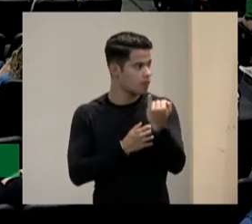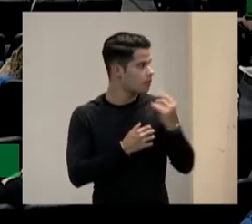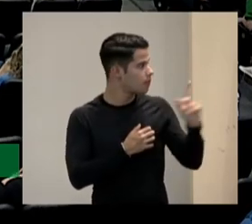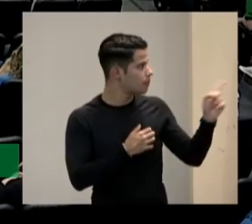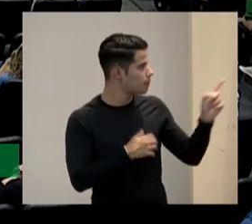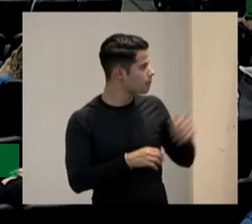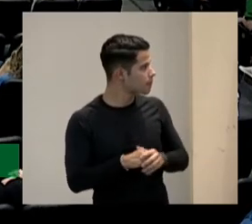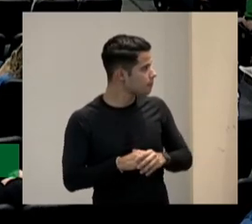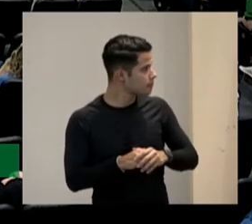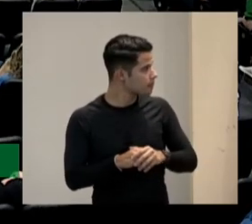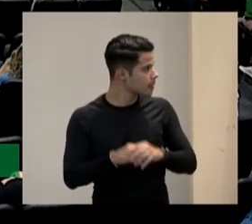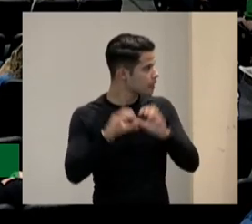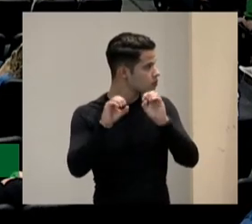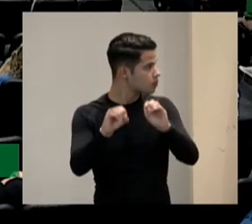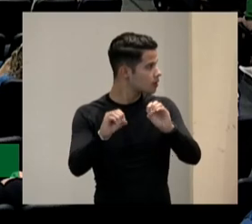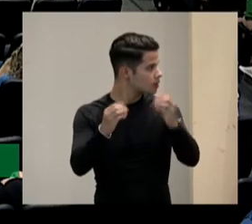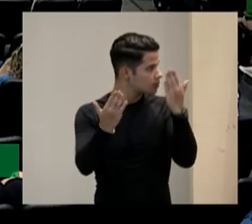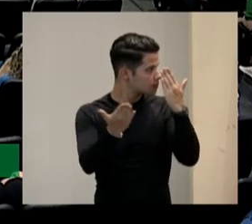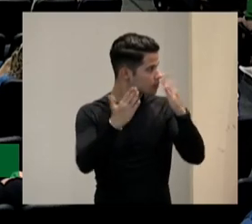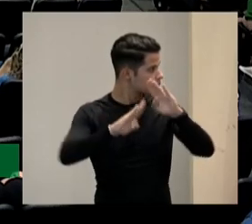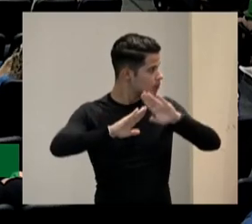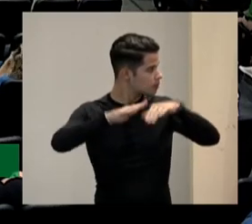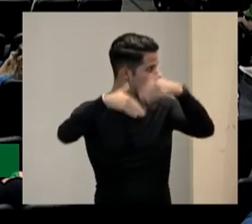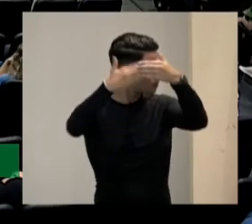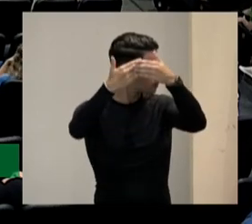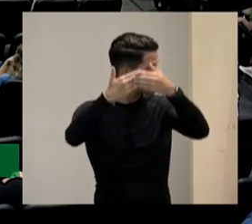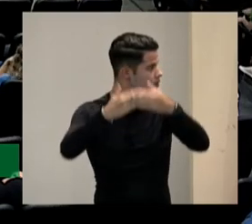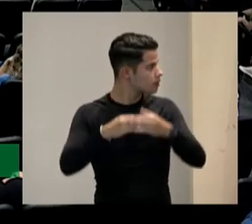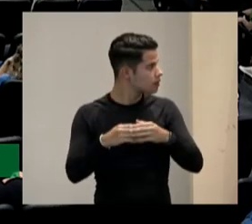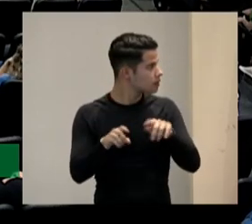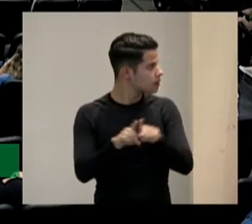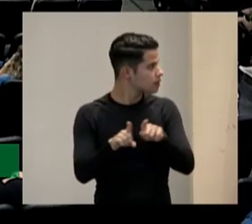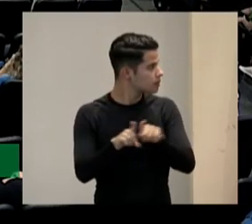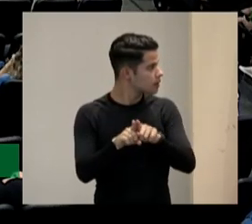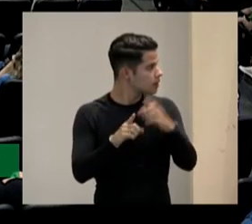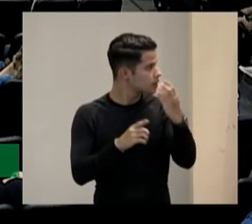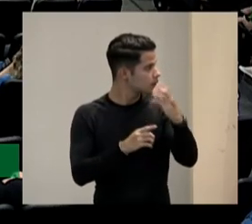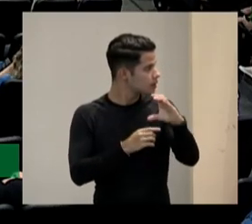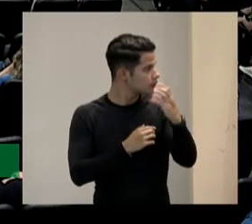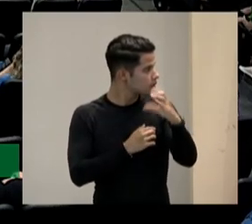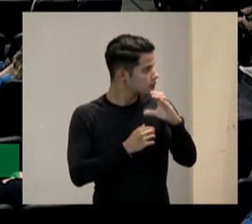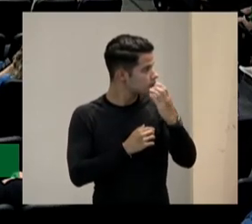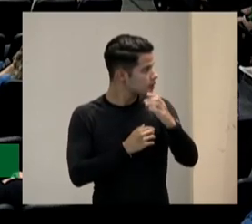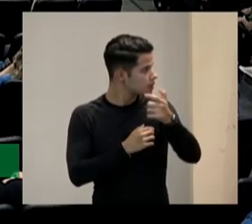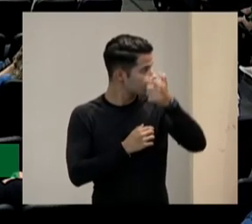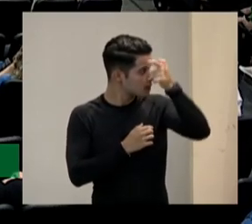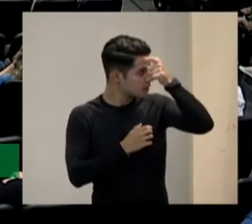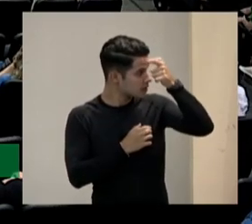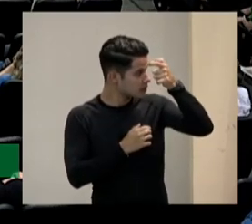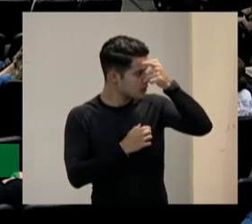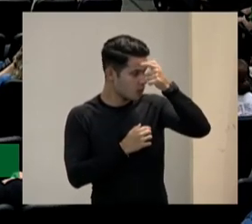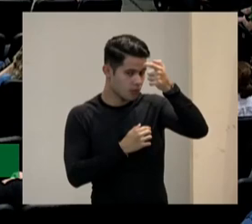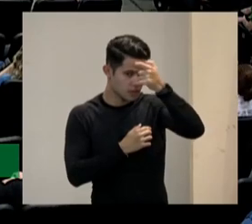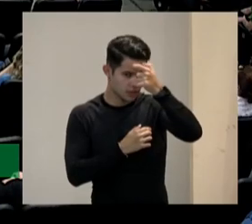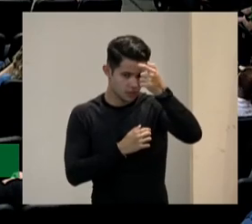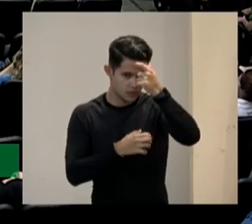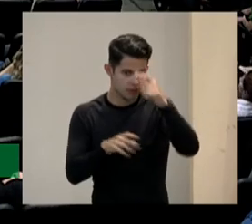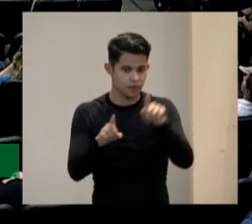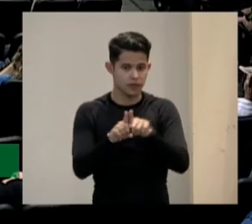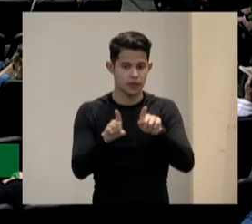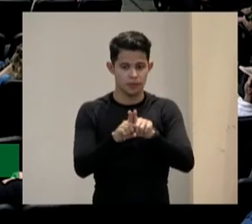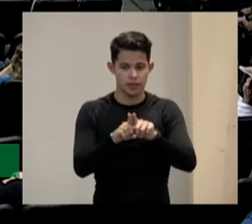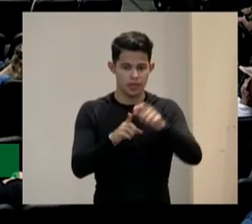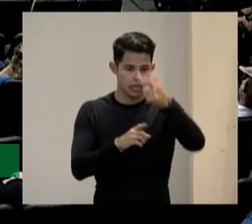e a tudo o que se refiere às teorias da aprendizagem psicologia do desenvolvimento ciências cognitivas